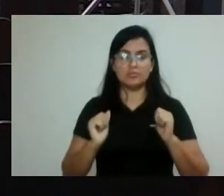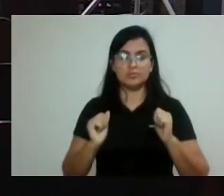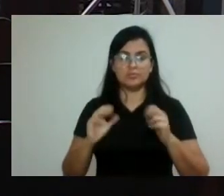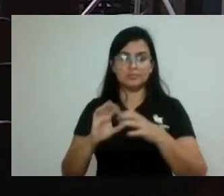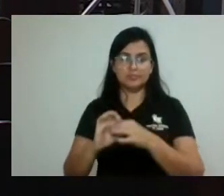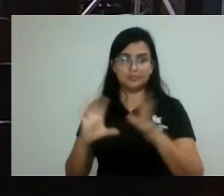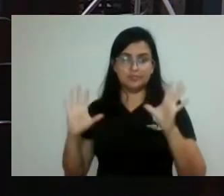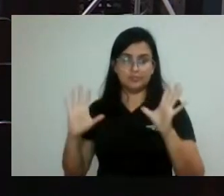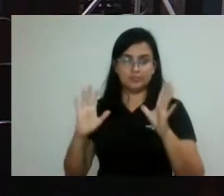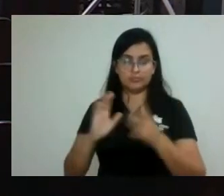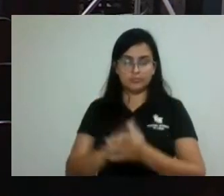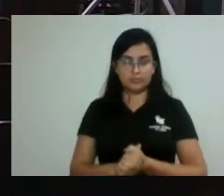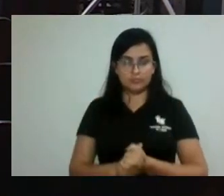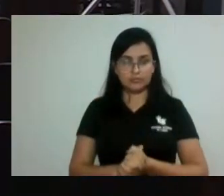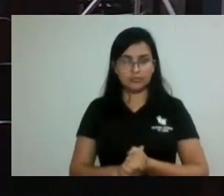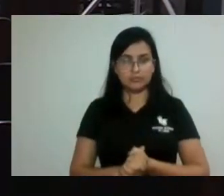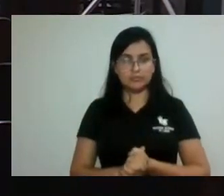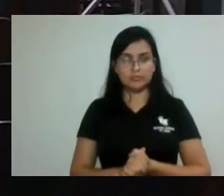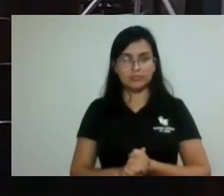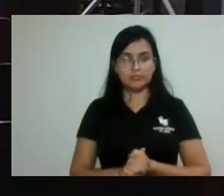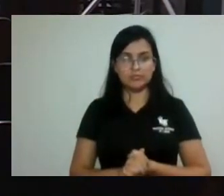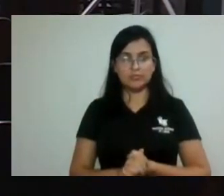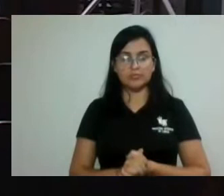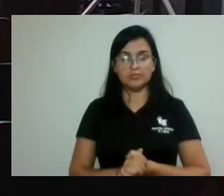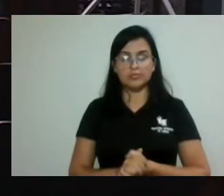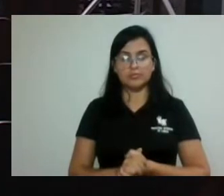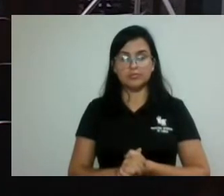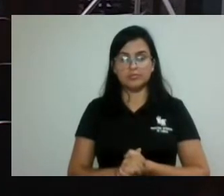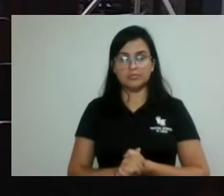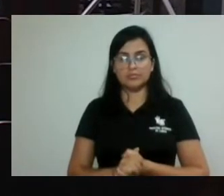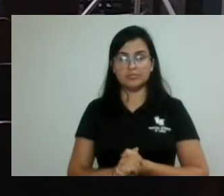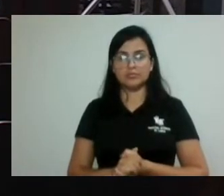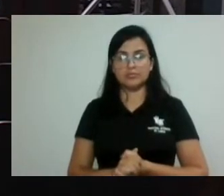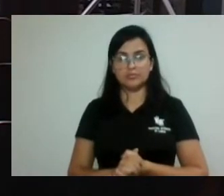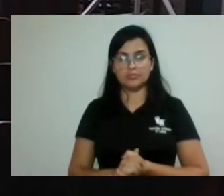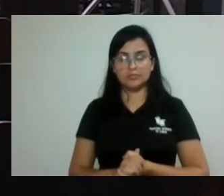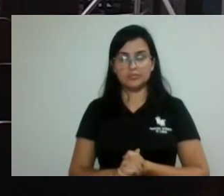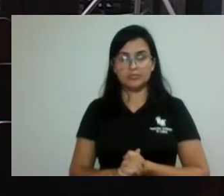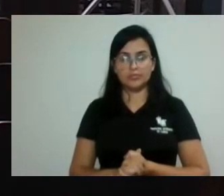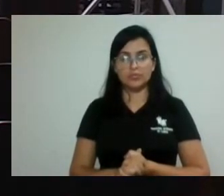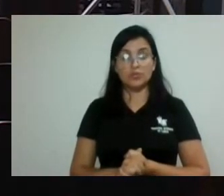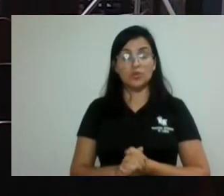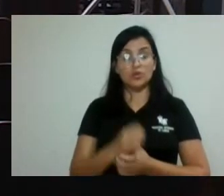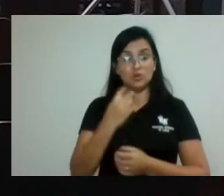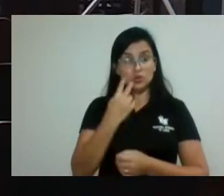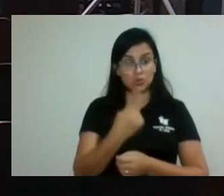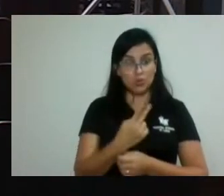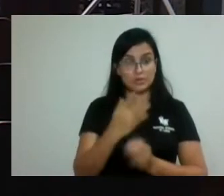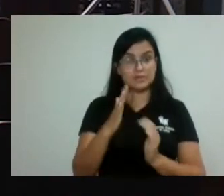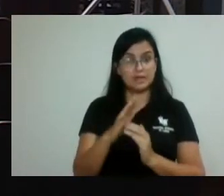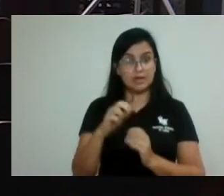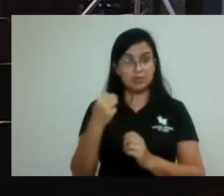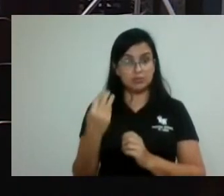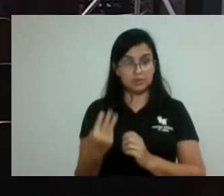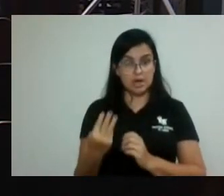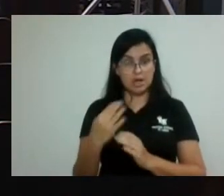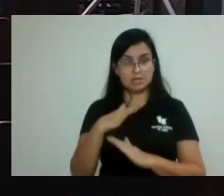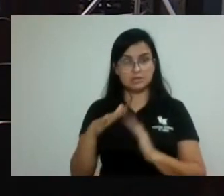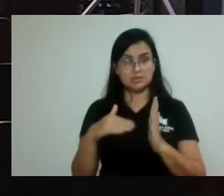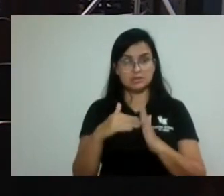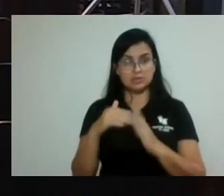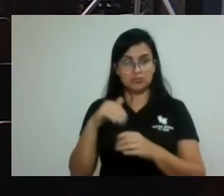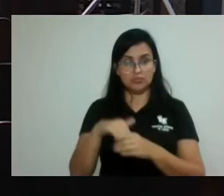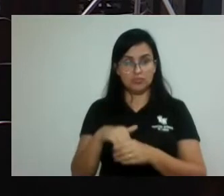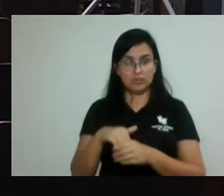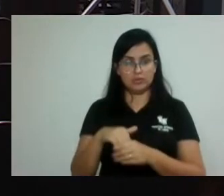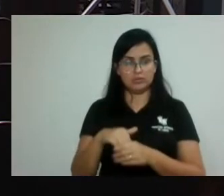no aprovação do pedido do vereador Wagner, para que do dois ao três seja votado. Nós ainda não estamos no processo de votação, não.